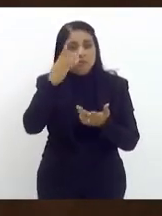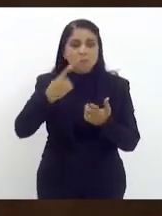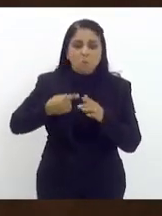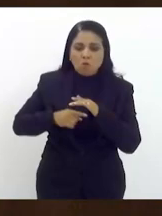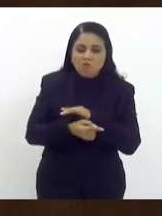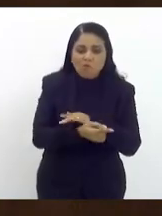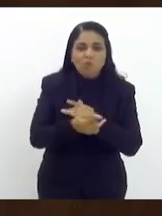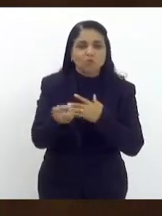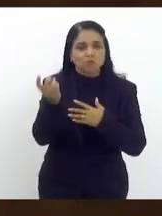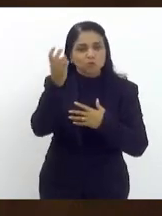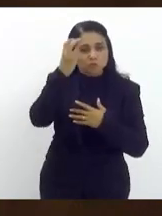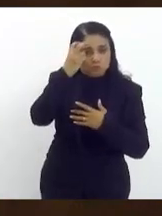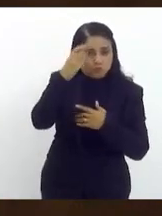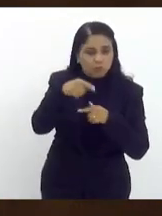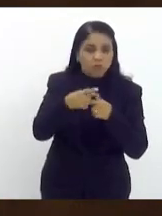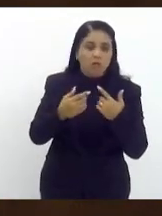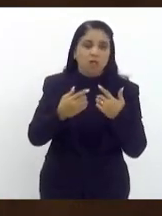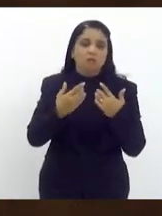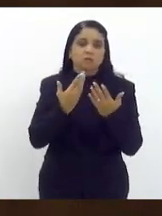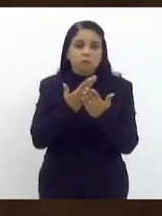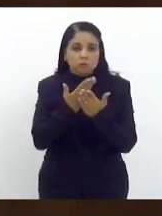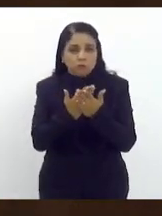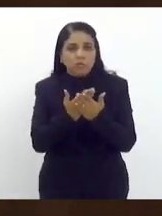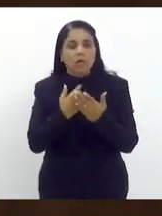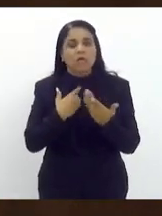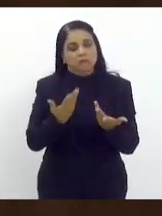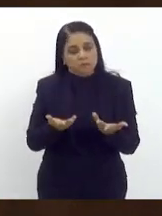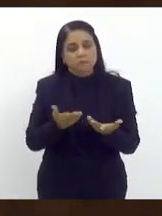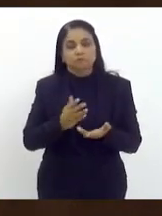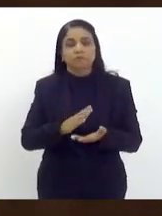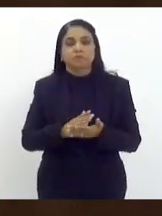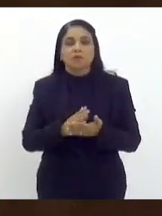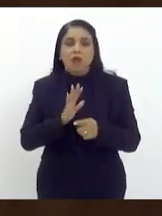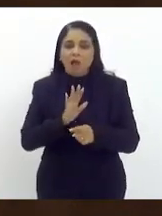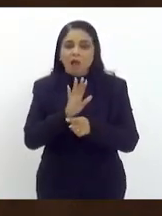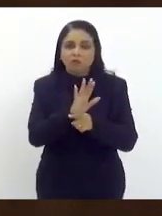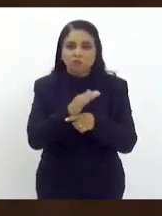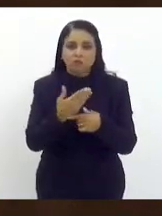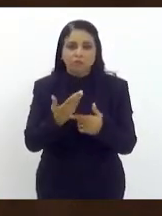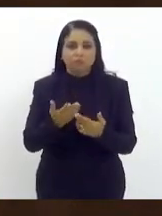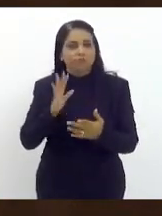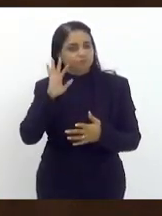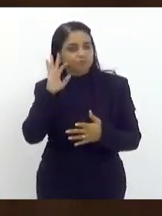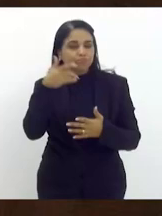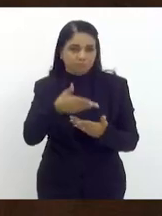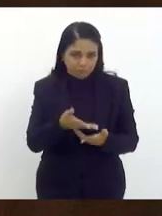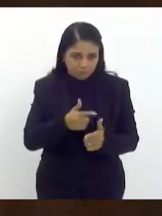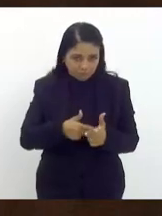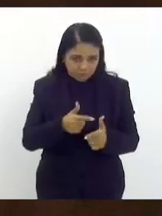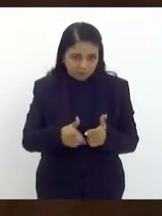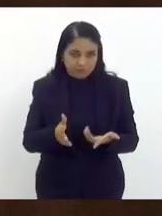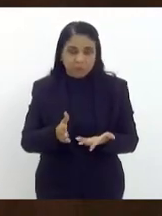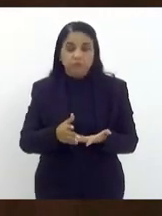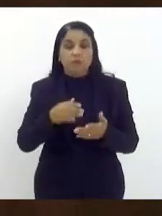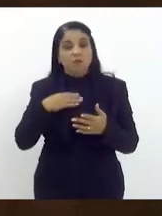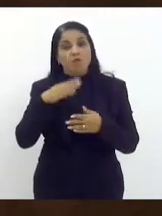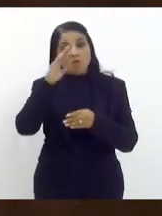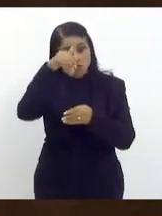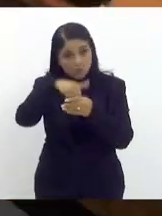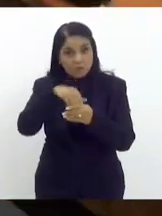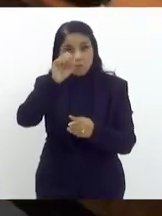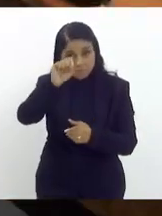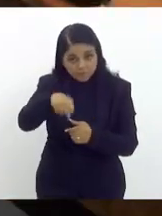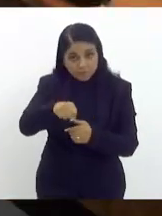contra a ignorância e o fundamentalismo eu queria dizer deputado Ottonio de Paula Pai que eu votei favoravelmente